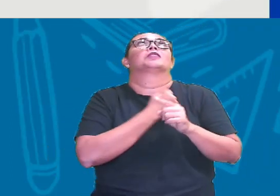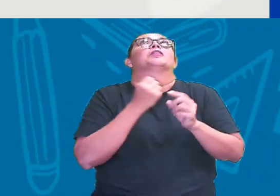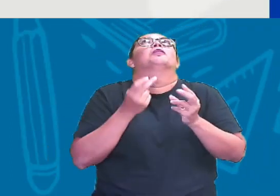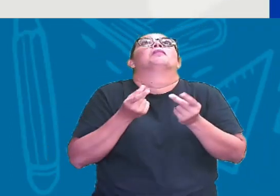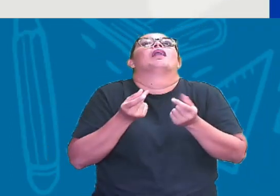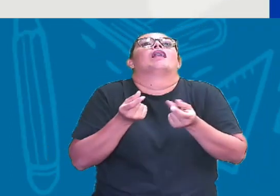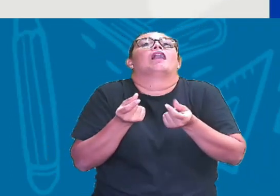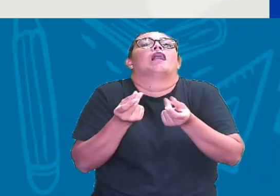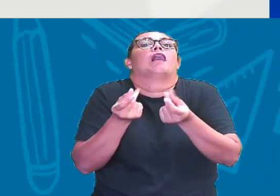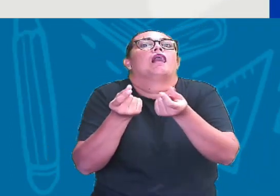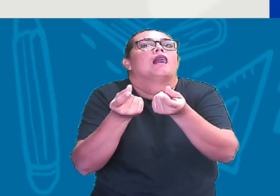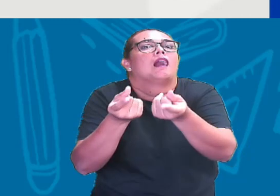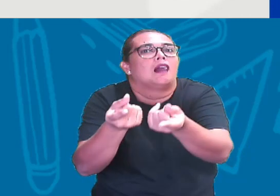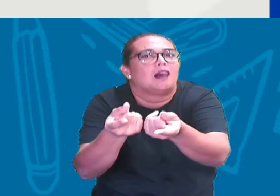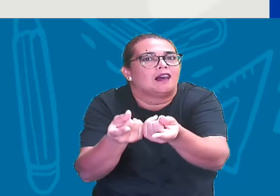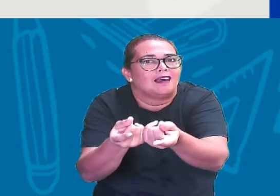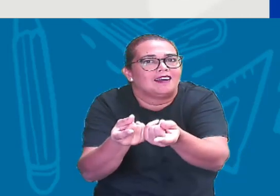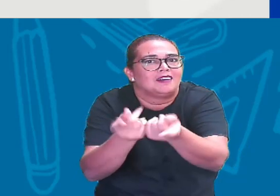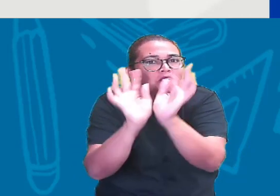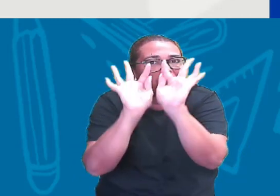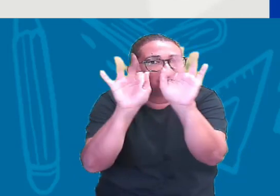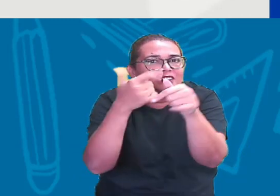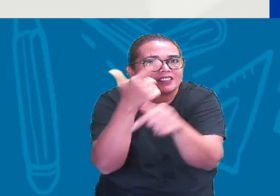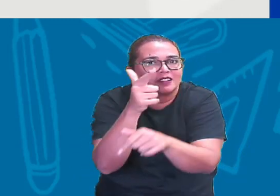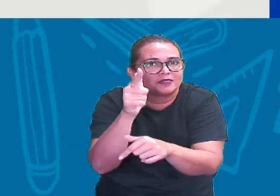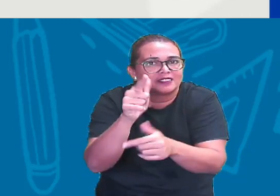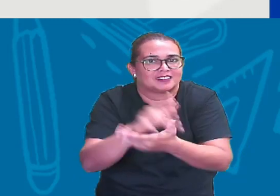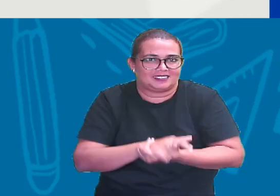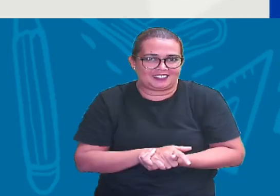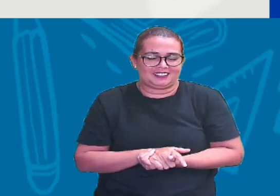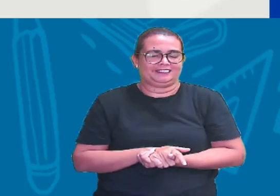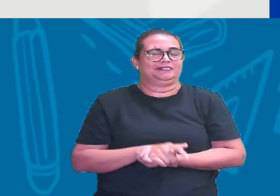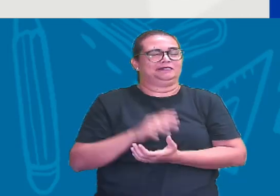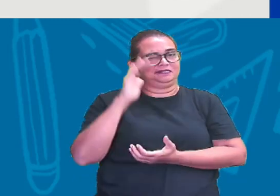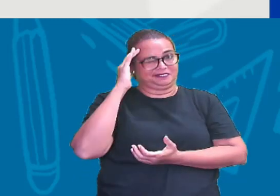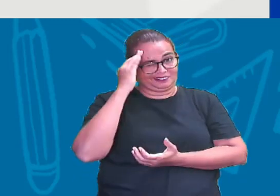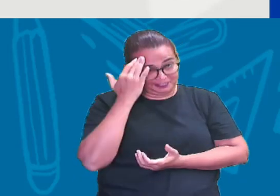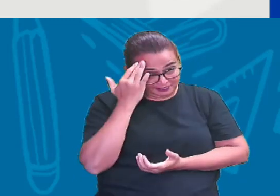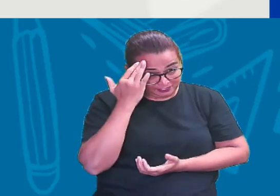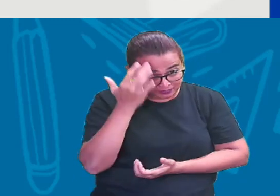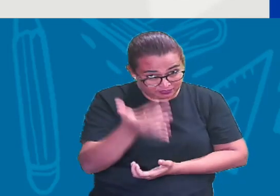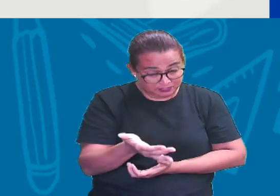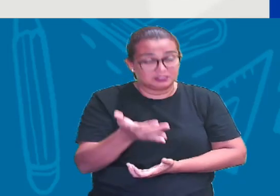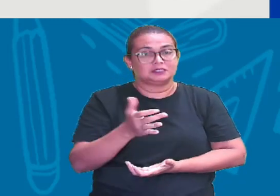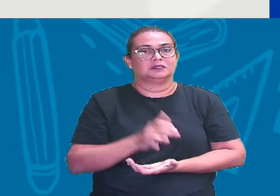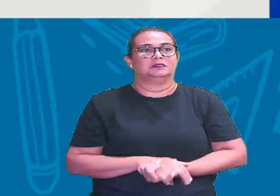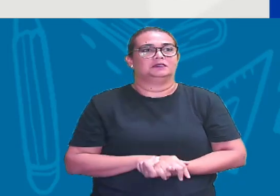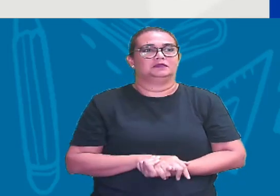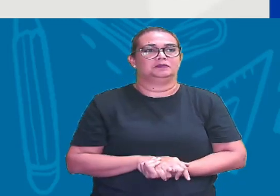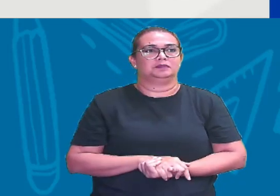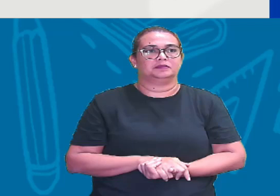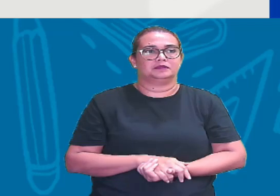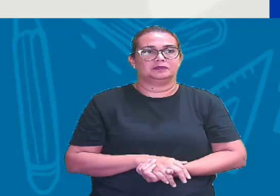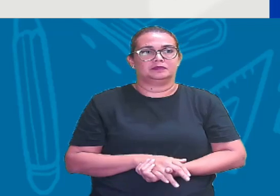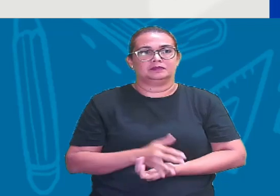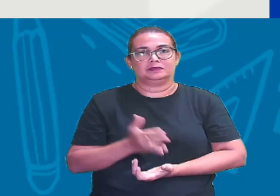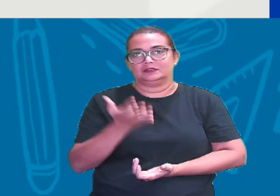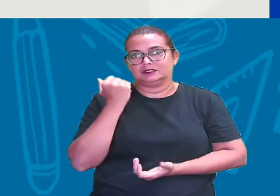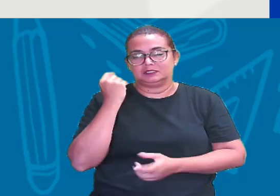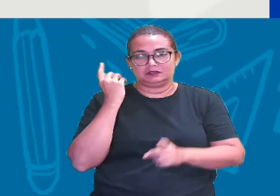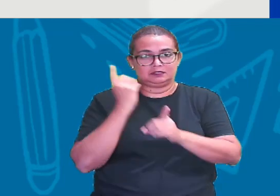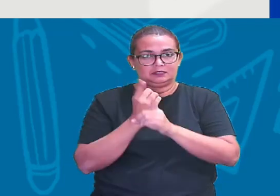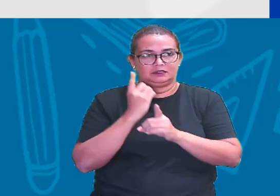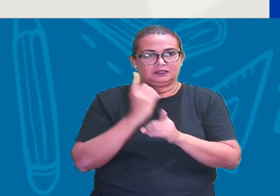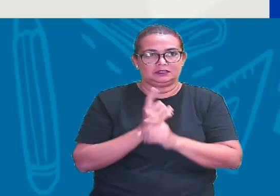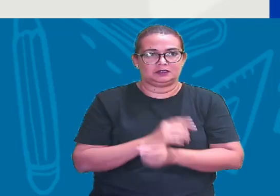infinitos Tá certo? Então Olha aqui Vamos achar esse